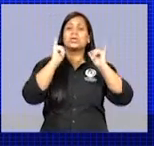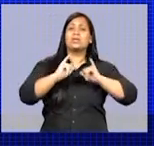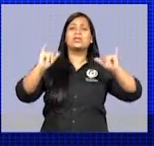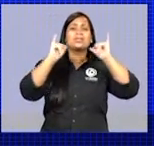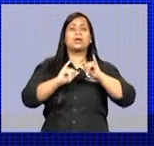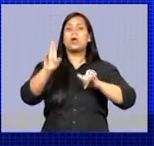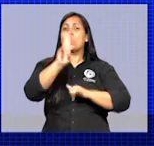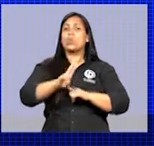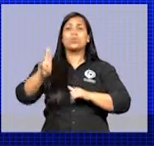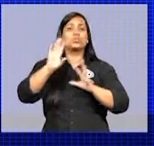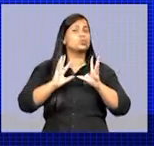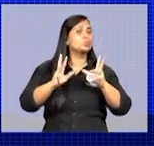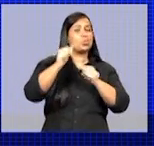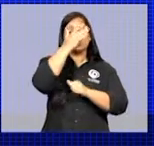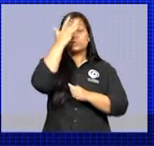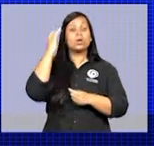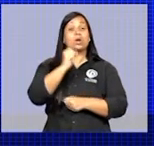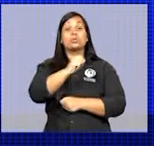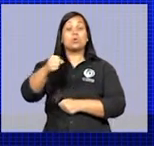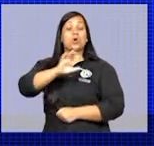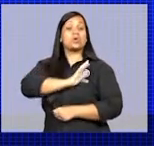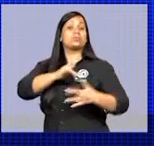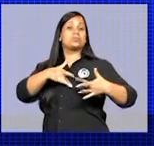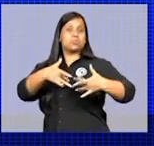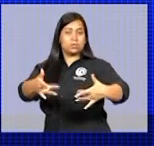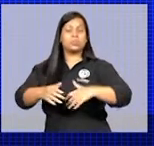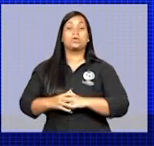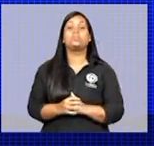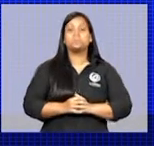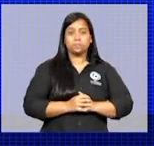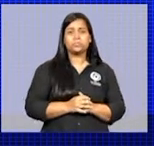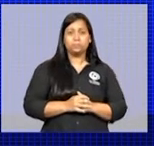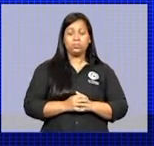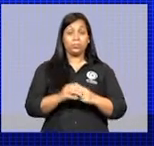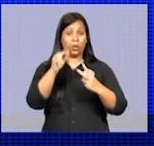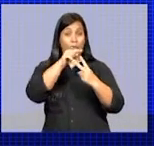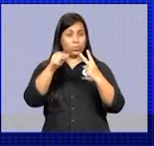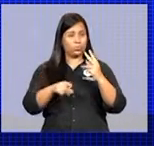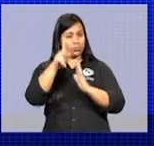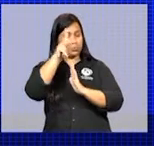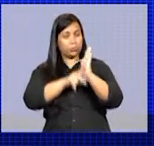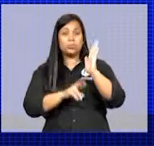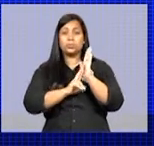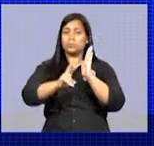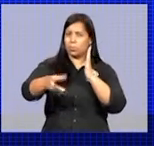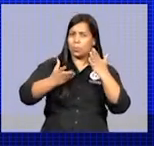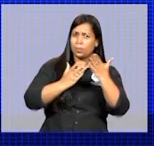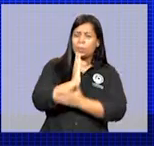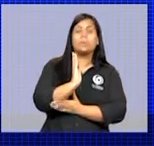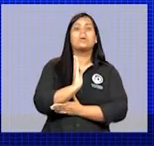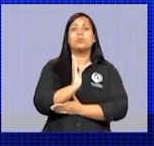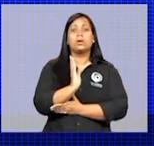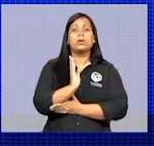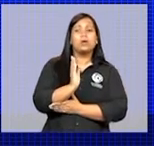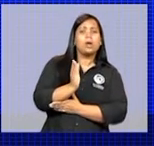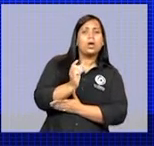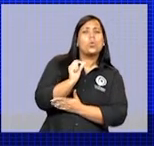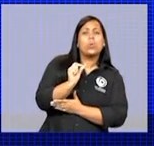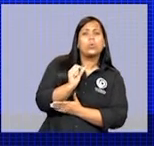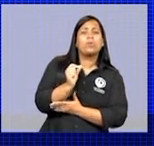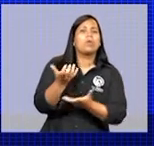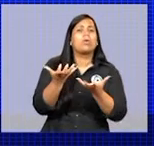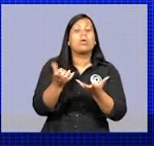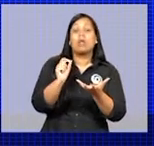utilidade pública a Associação Civil Coração Solidário. Os dois projetos de resolução aprovados prevêem